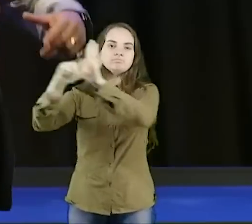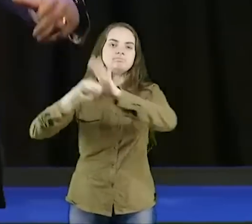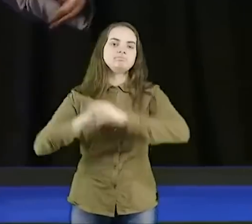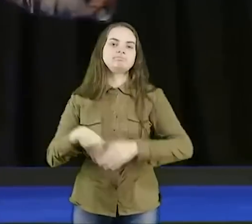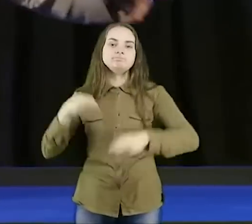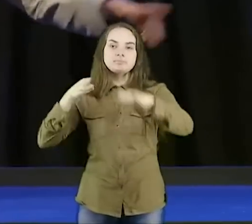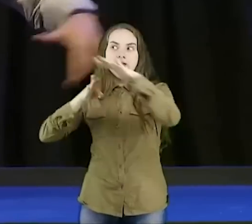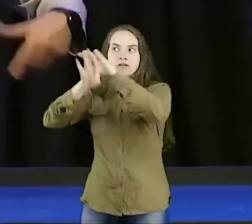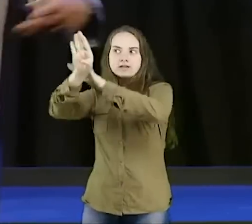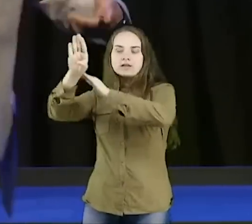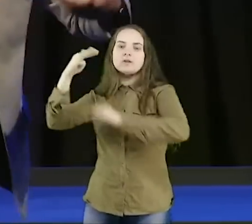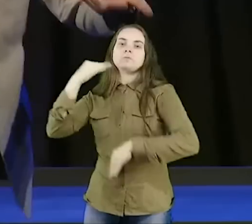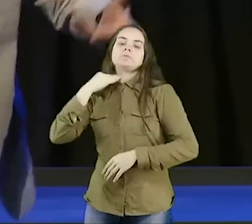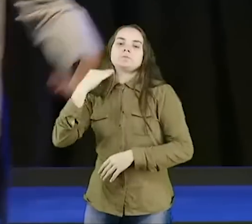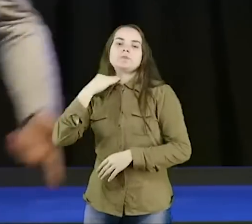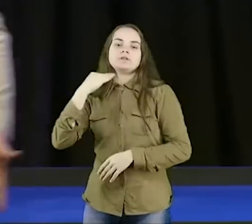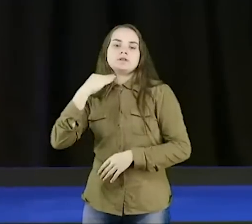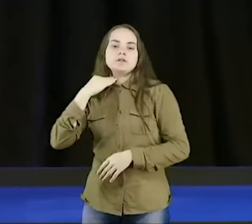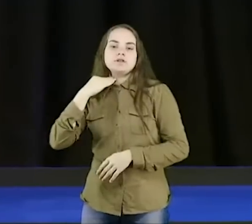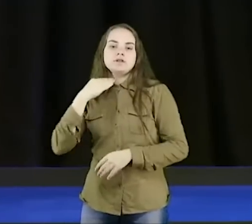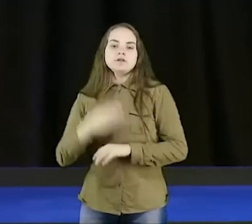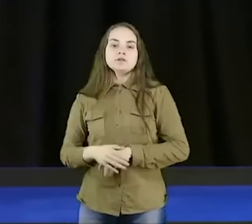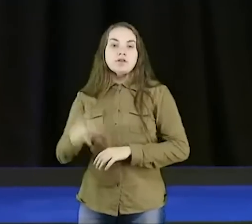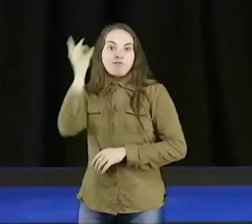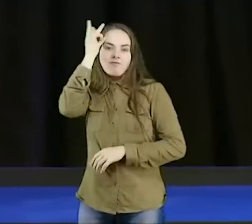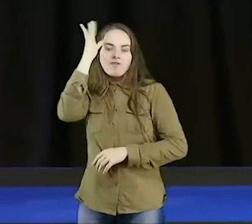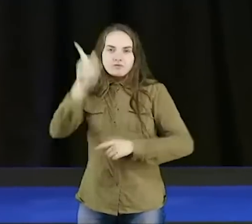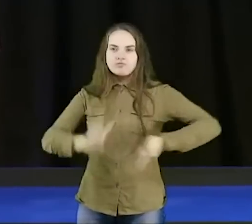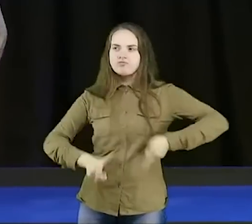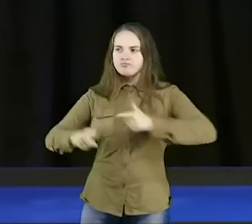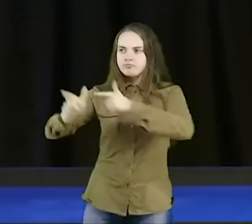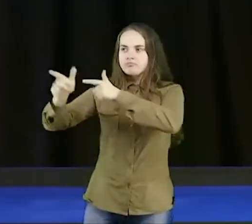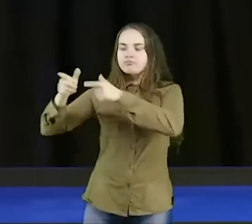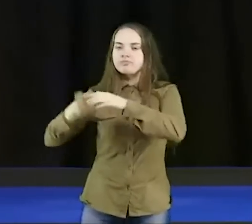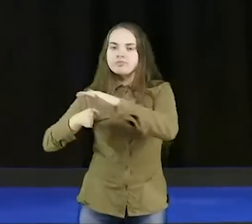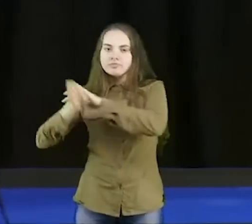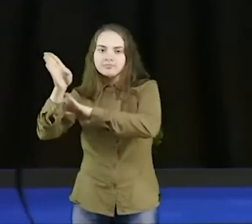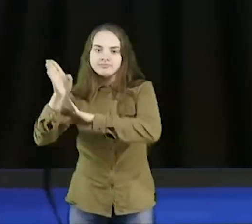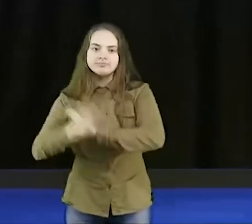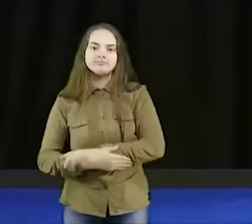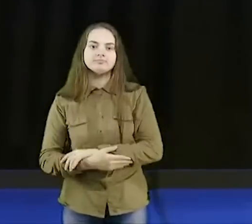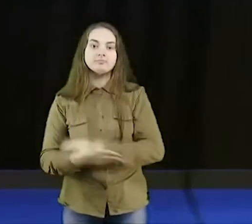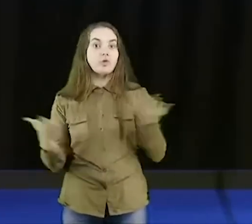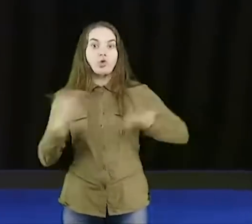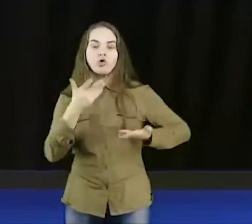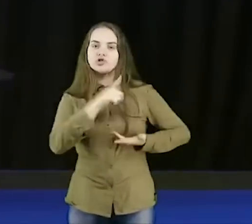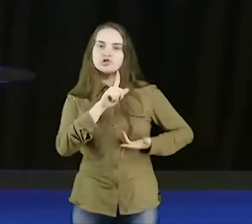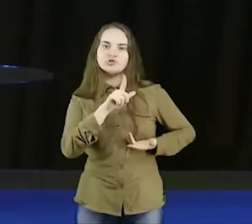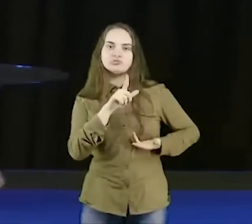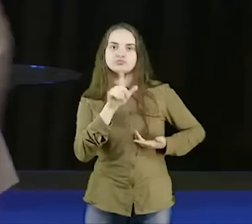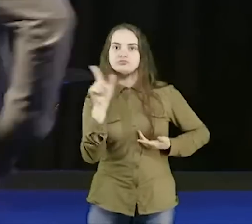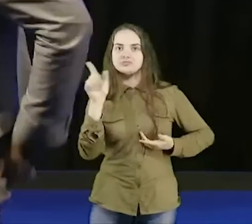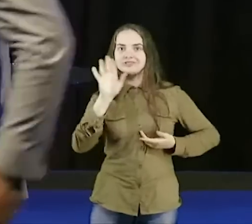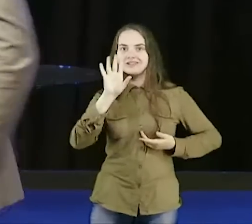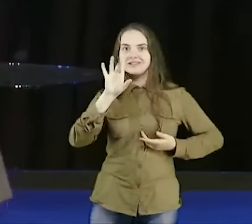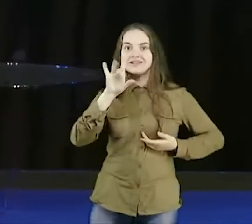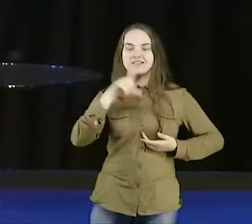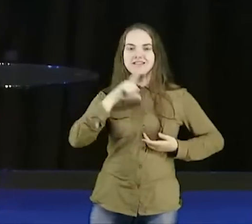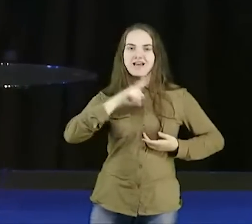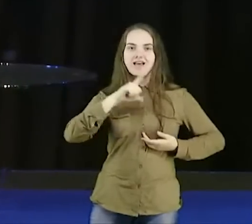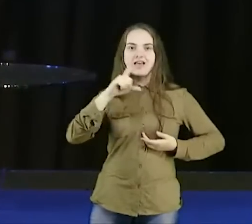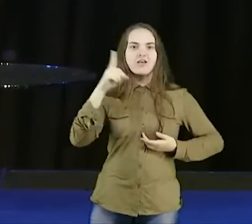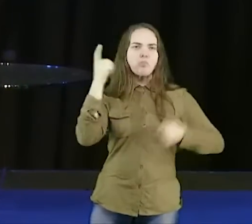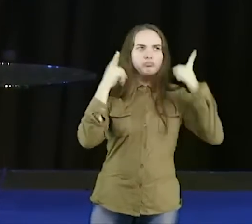no banco, o tempo que havia facilidade, de entrar com uma arma no banco, hoje você não consegue entrar, nem com a chave do carro, nem com o celular, que apita, trava a porta,